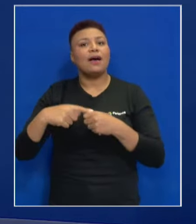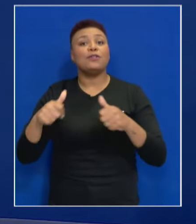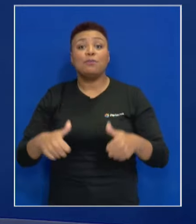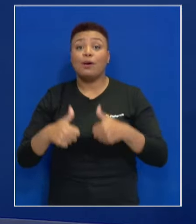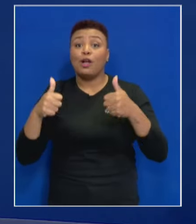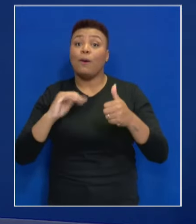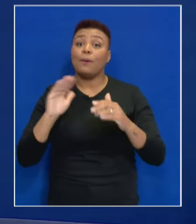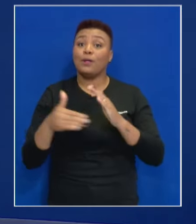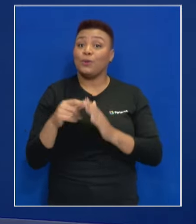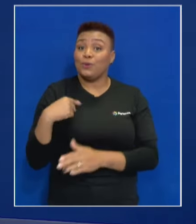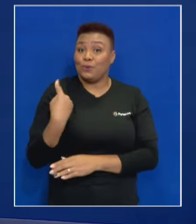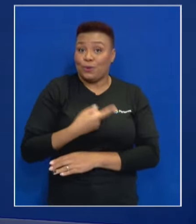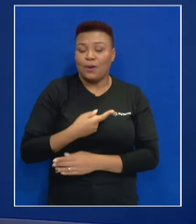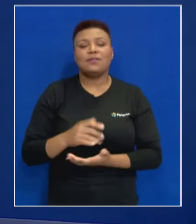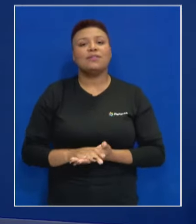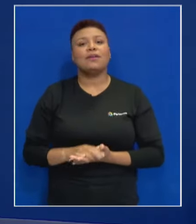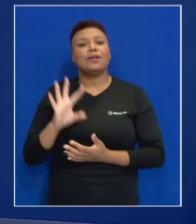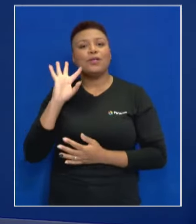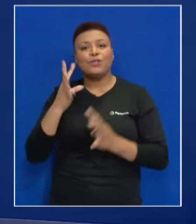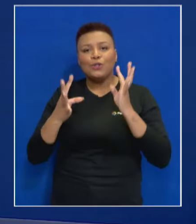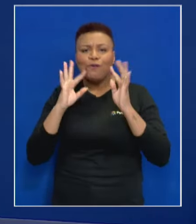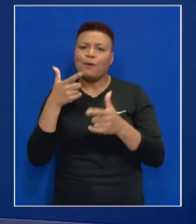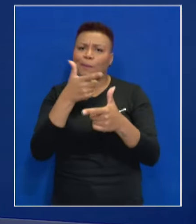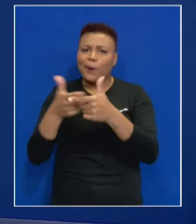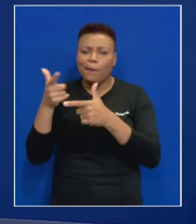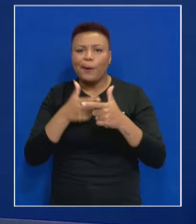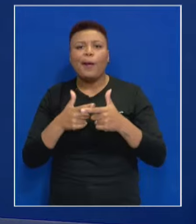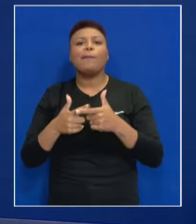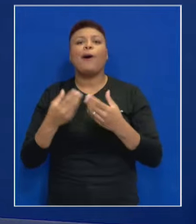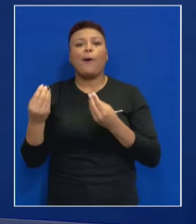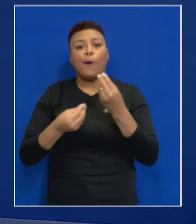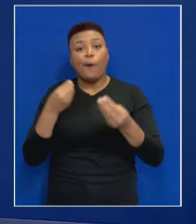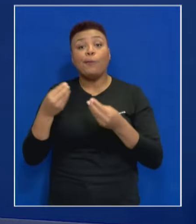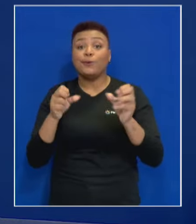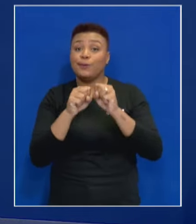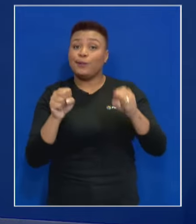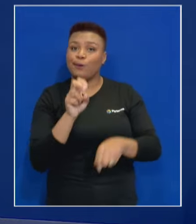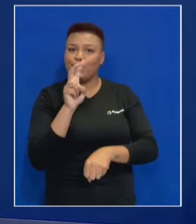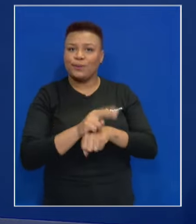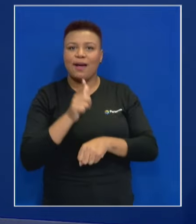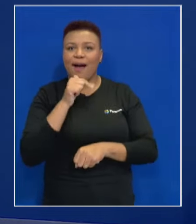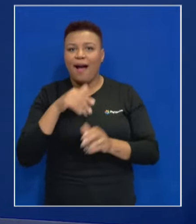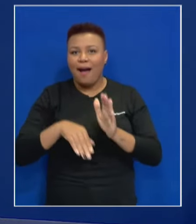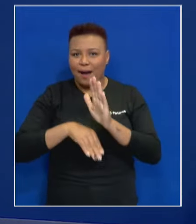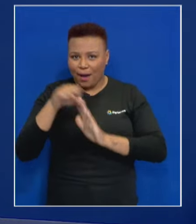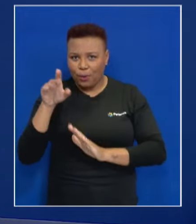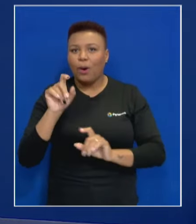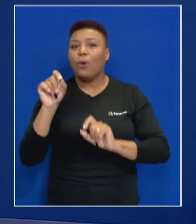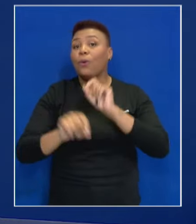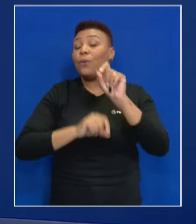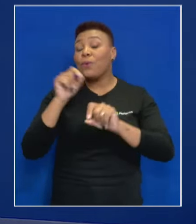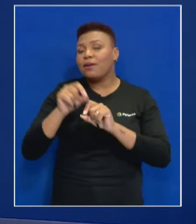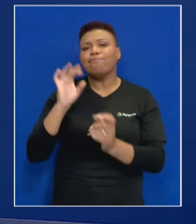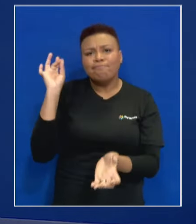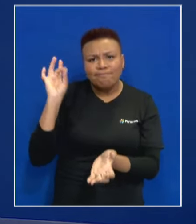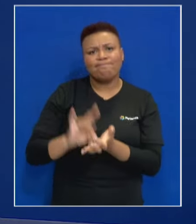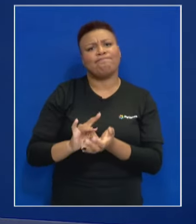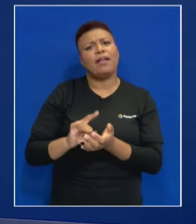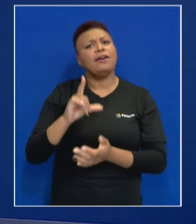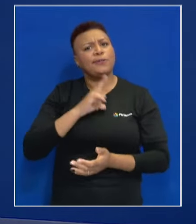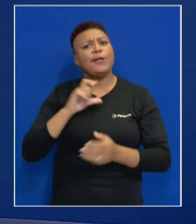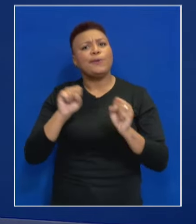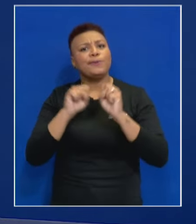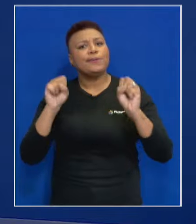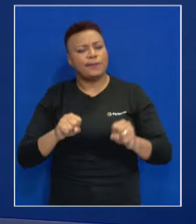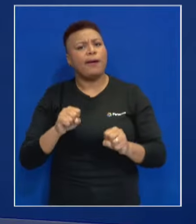para todos nós. E resolver muitos dos problemas, como o sistema de proteção contra enchentes, Melo. Que, realmente, a gente tem um